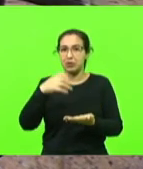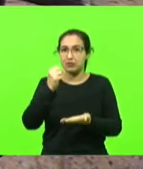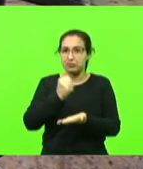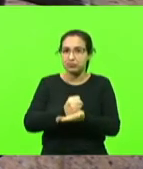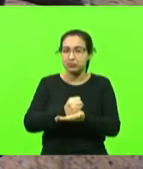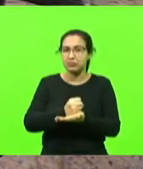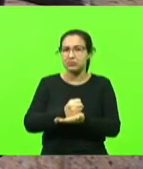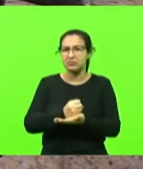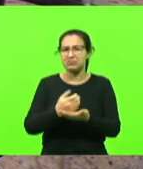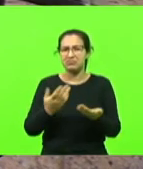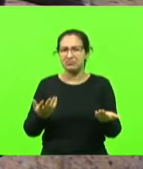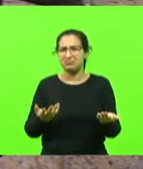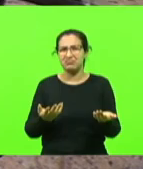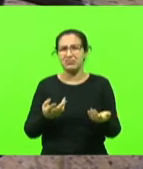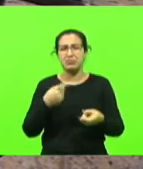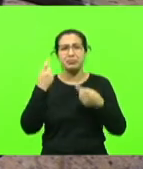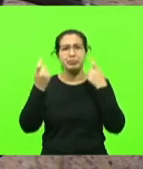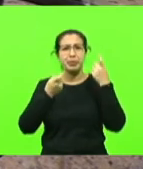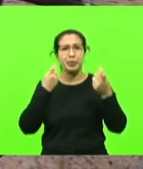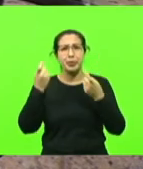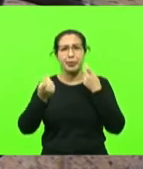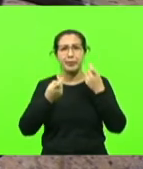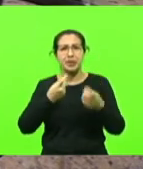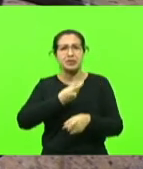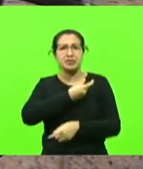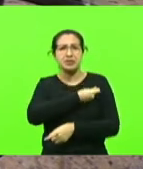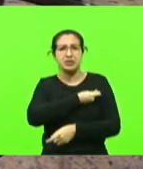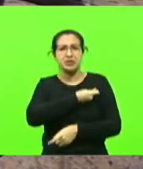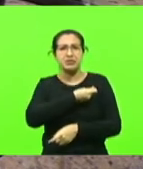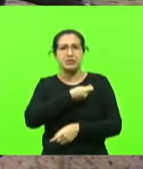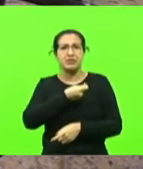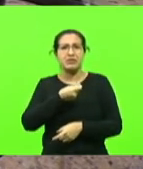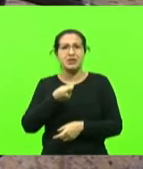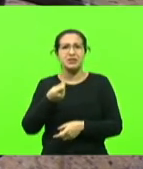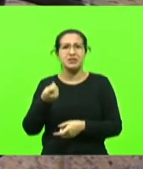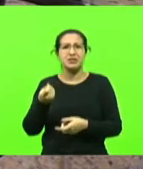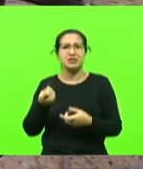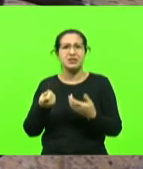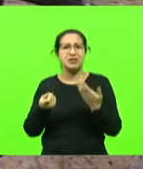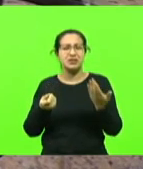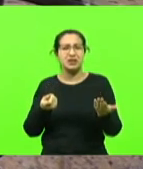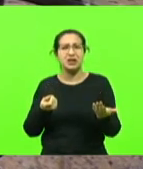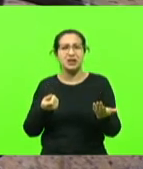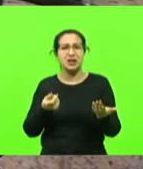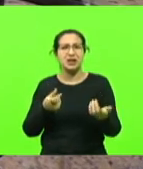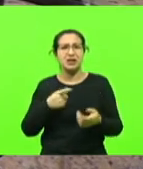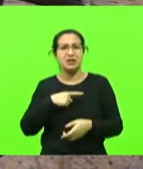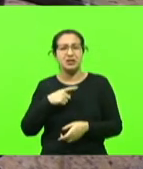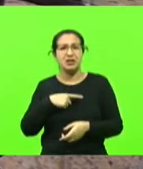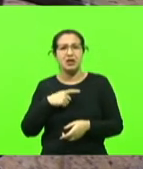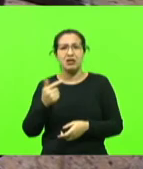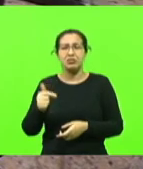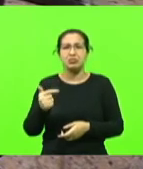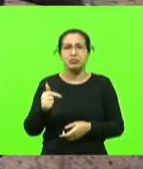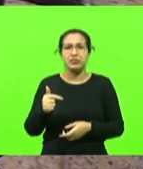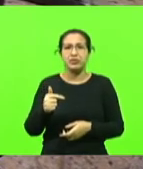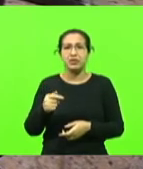Qual é a preocupação de quem tomou a vacina com o outro que não tomou? Quem tomou está imunizado?